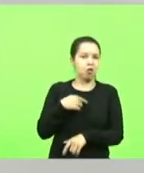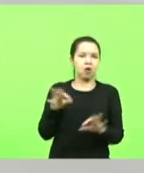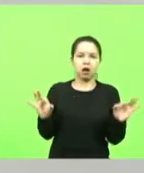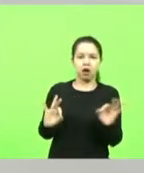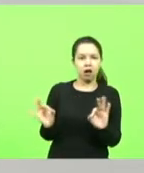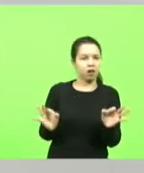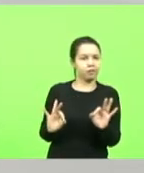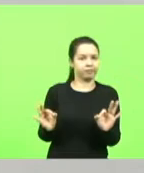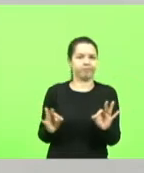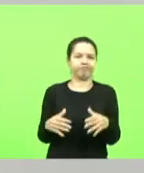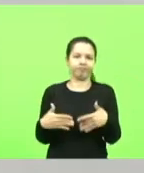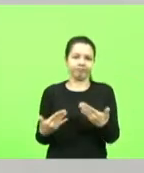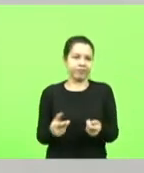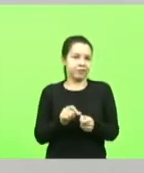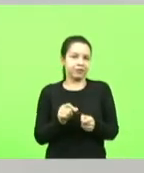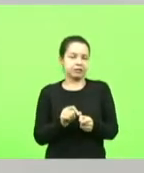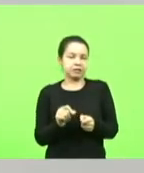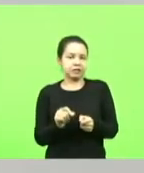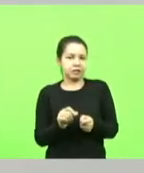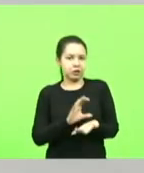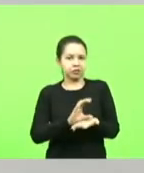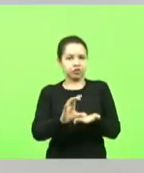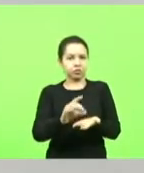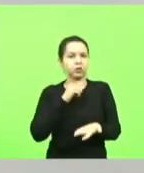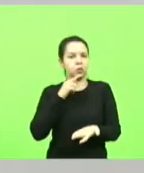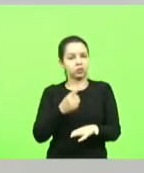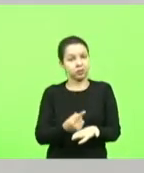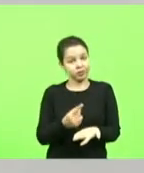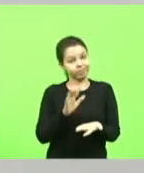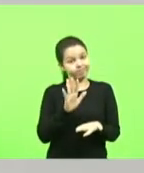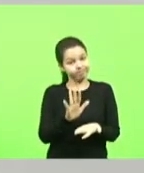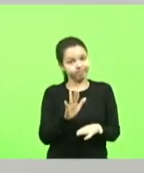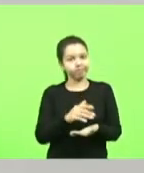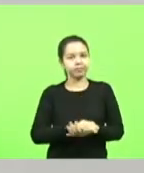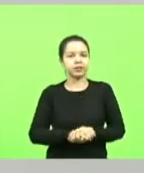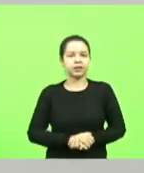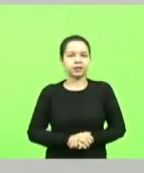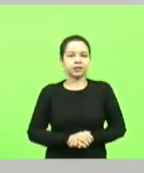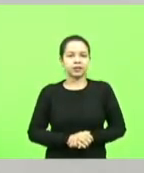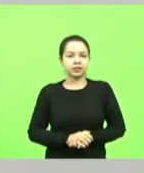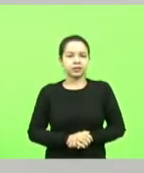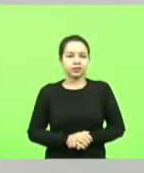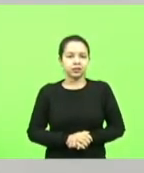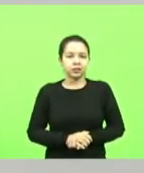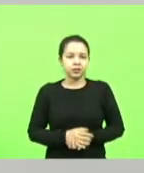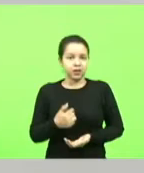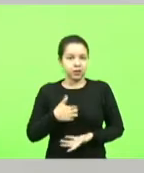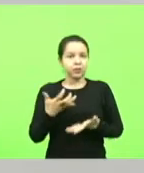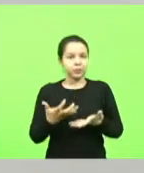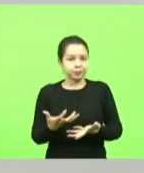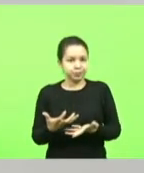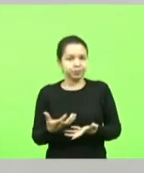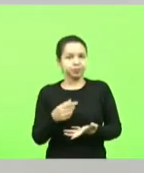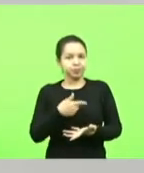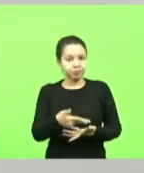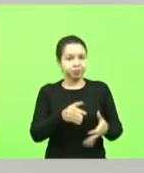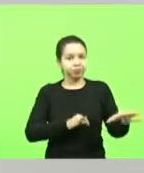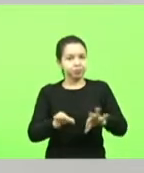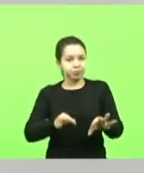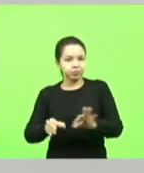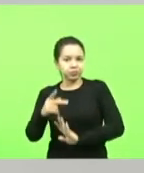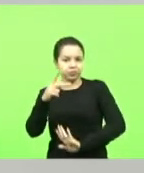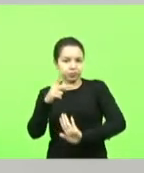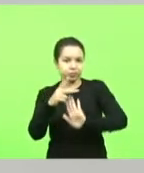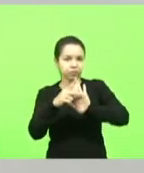não teria como fazer um investimento mas é espero que faça um projeto que se